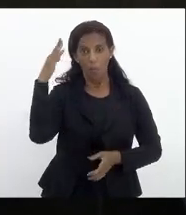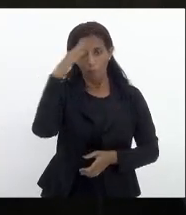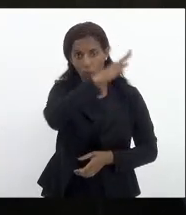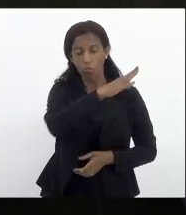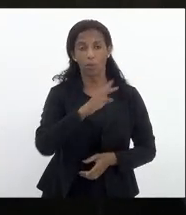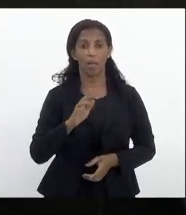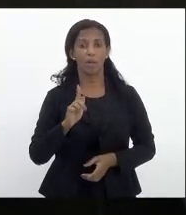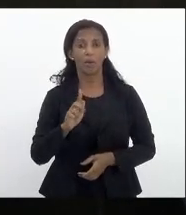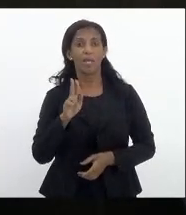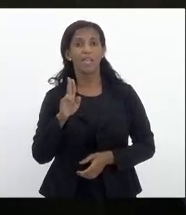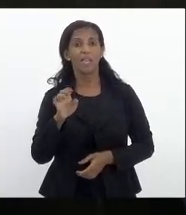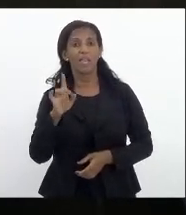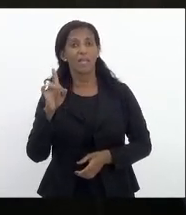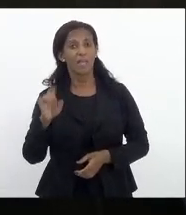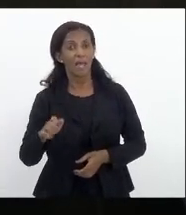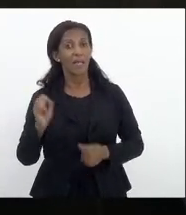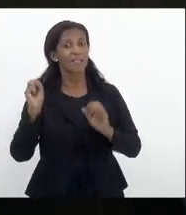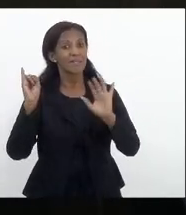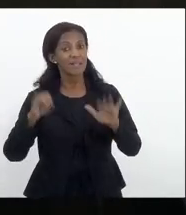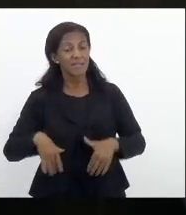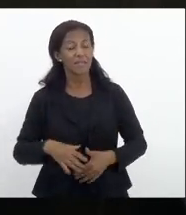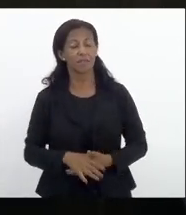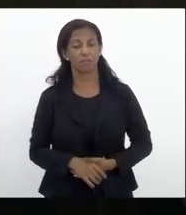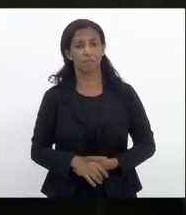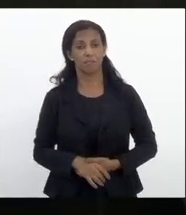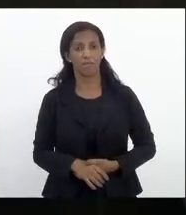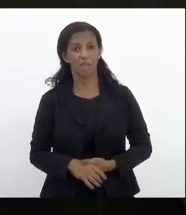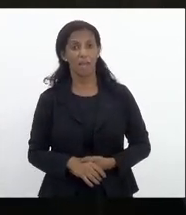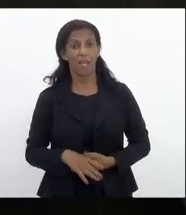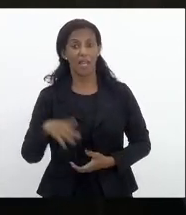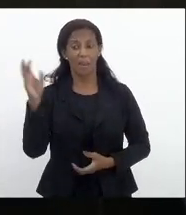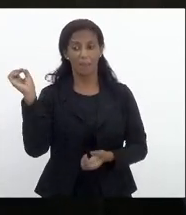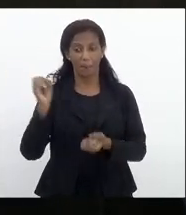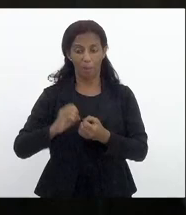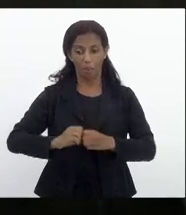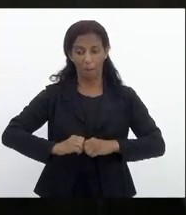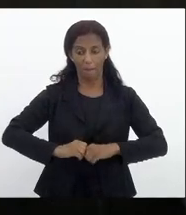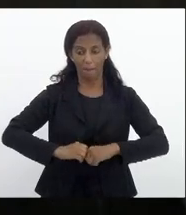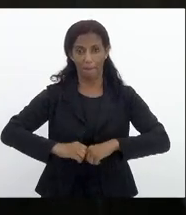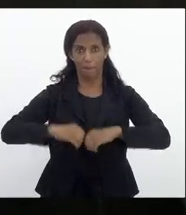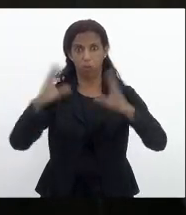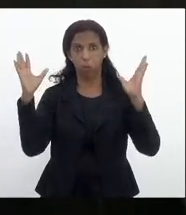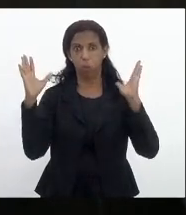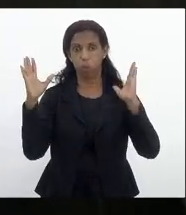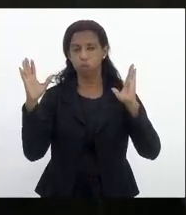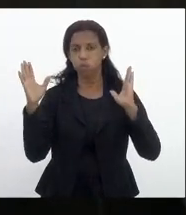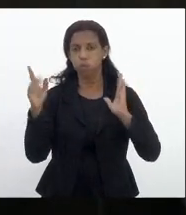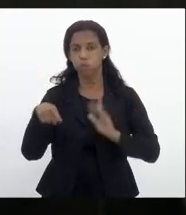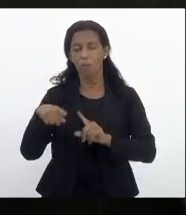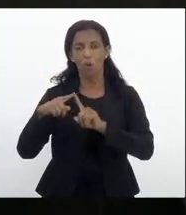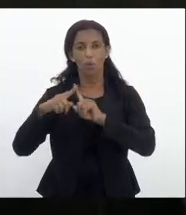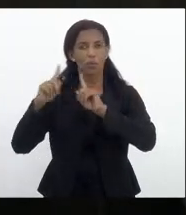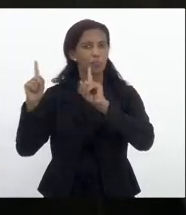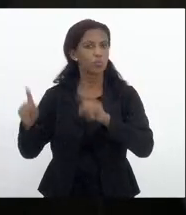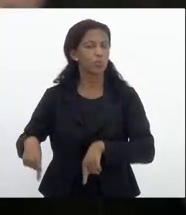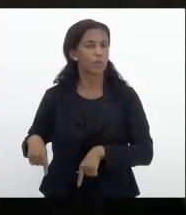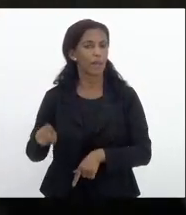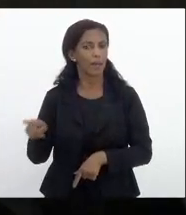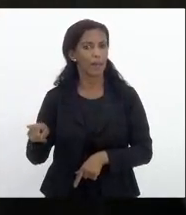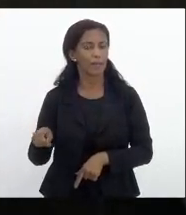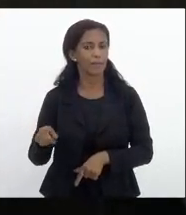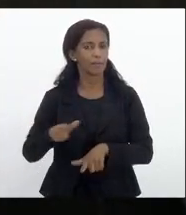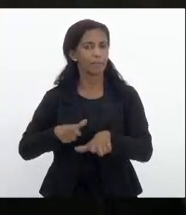Guedes sim é para explodir a granada deputada Marta Rocha no bolso do servidor e da servidora porque